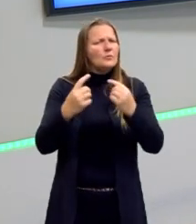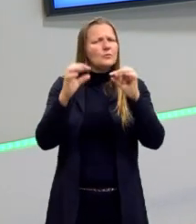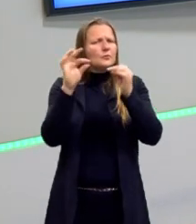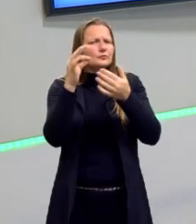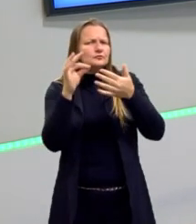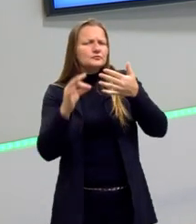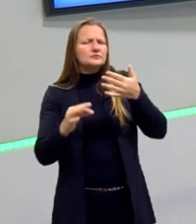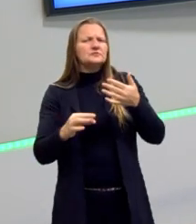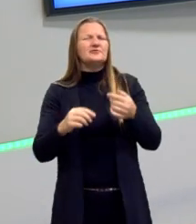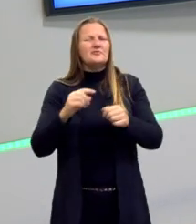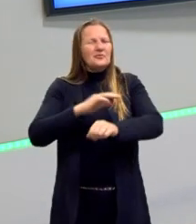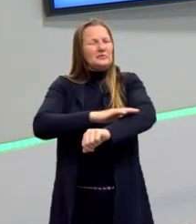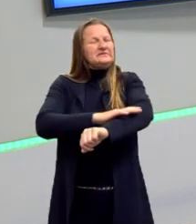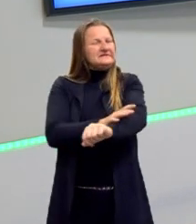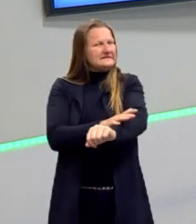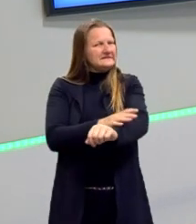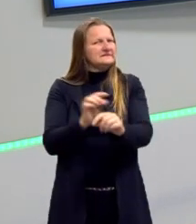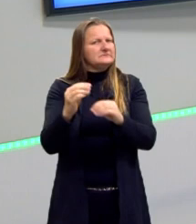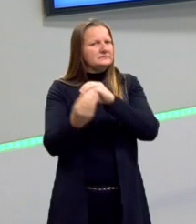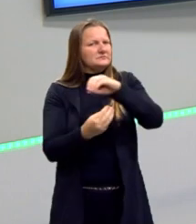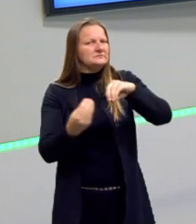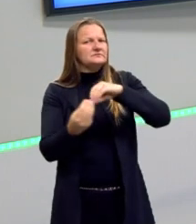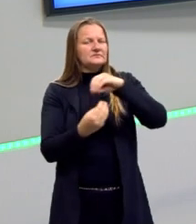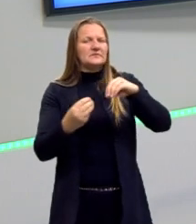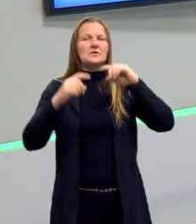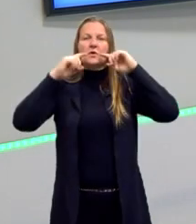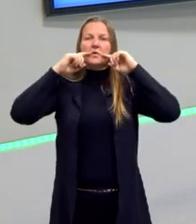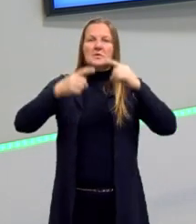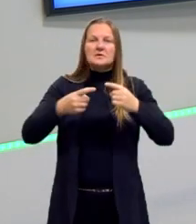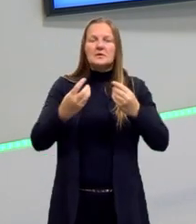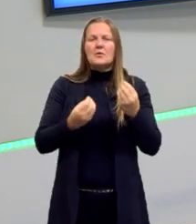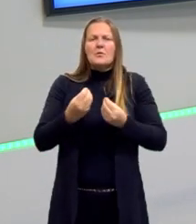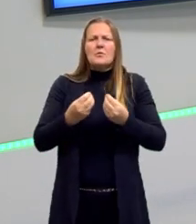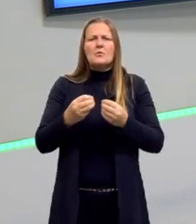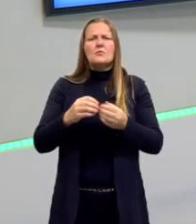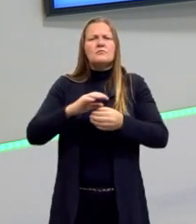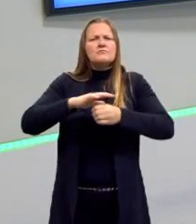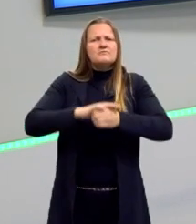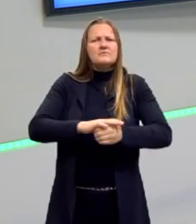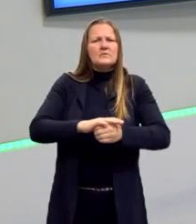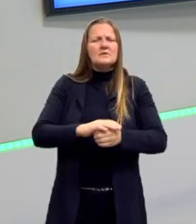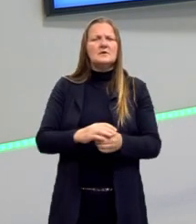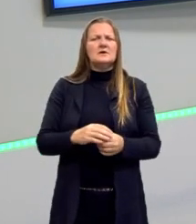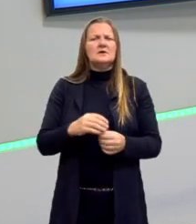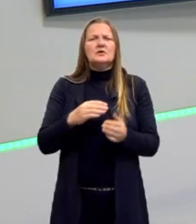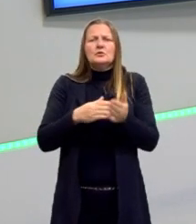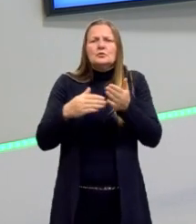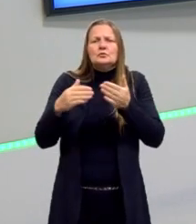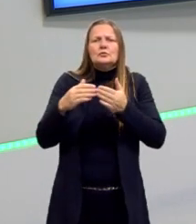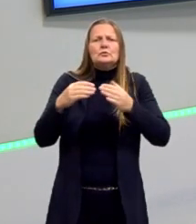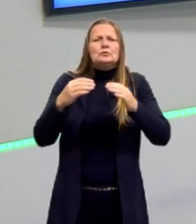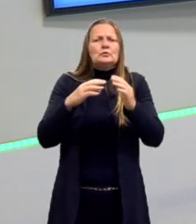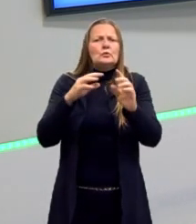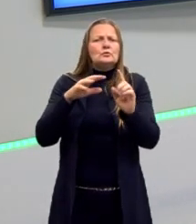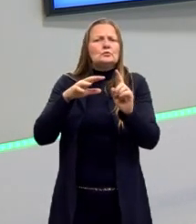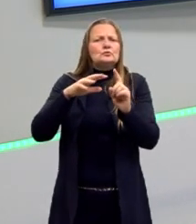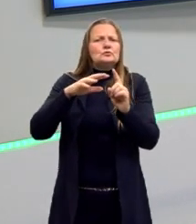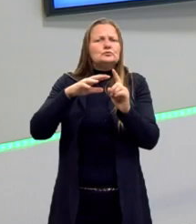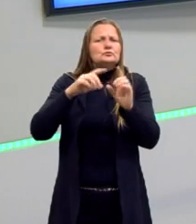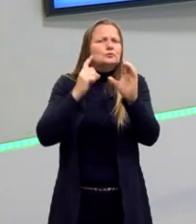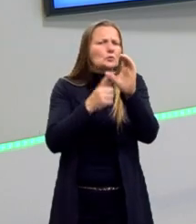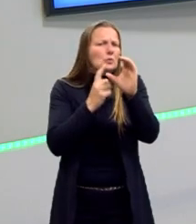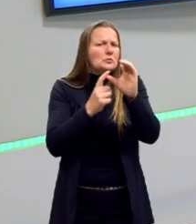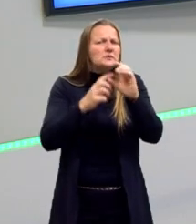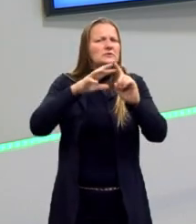um pouco racistas dela e criticam também essa condenação dela, como se todo regime comunista, socialista